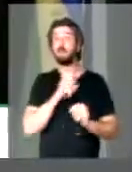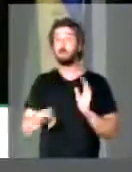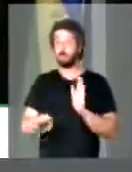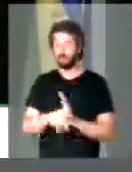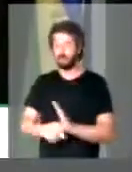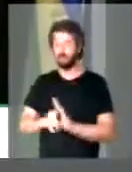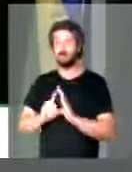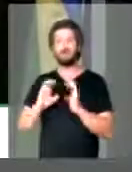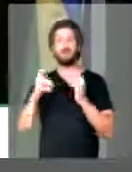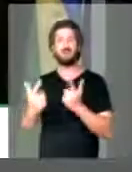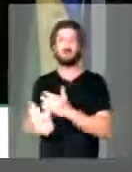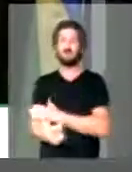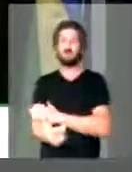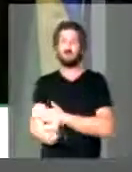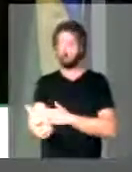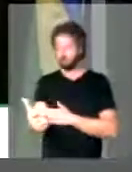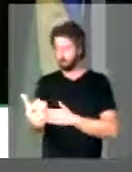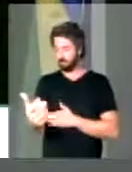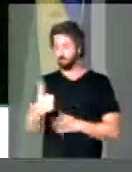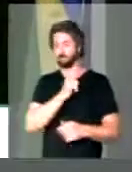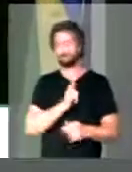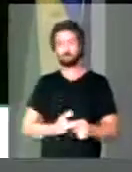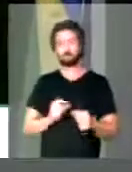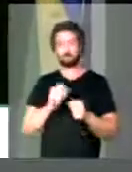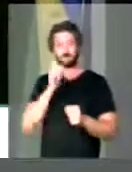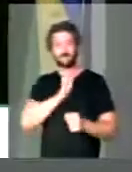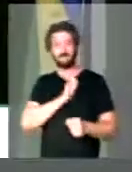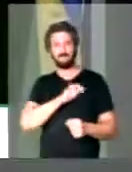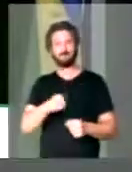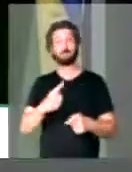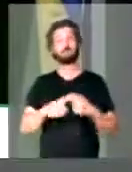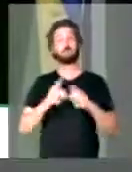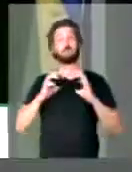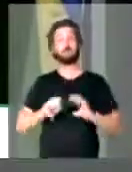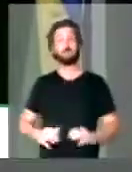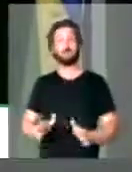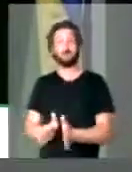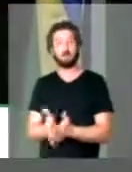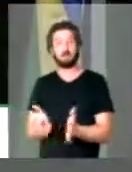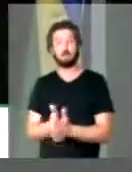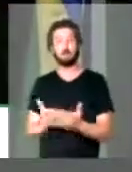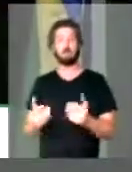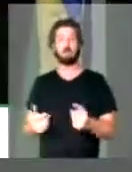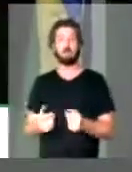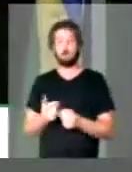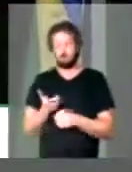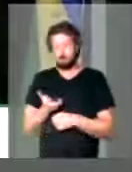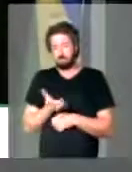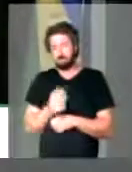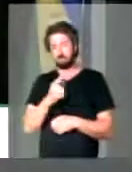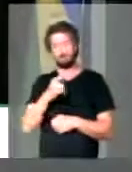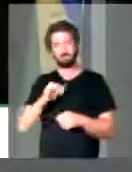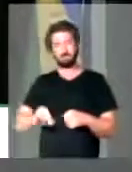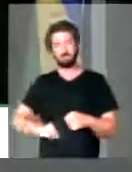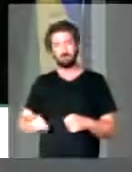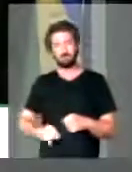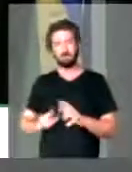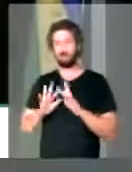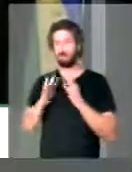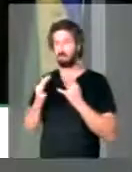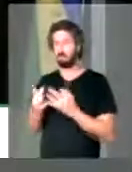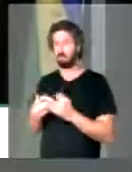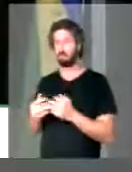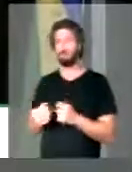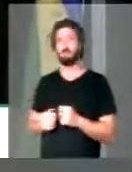É claro que o governo está fazendo isso para que o cidadão pobre, miserável, que vive na família